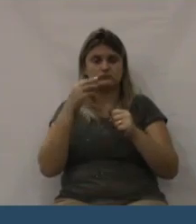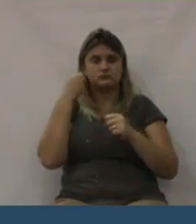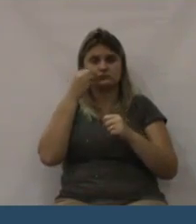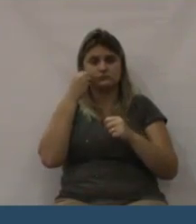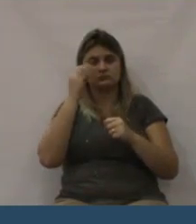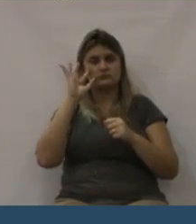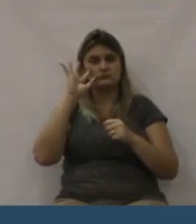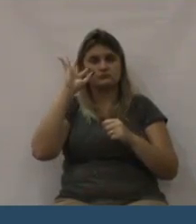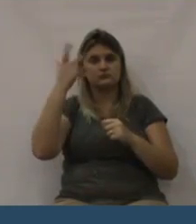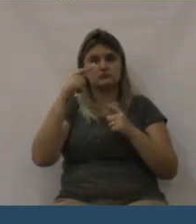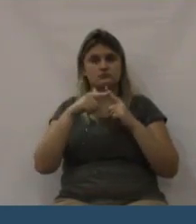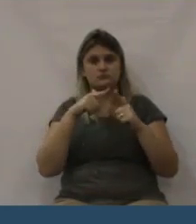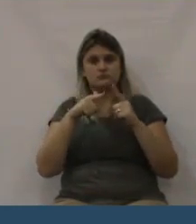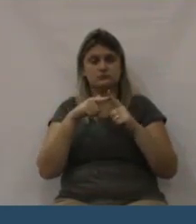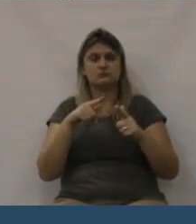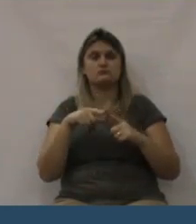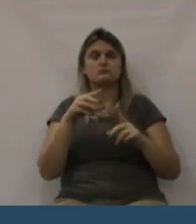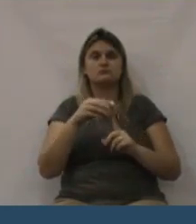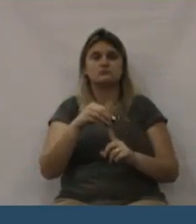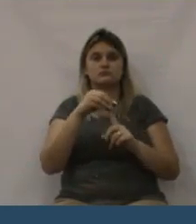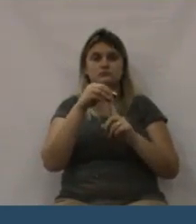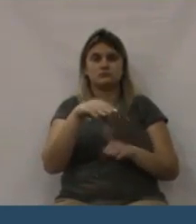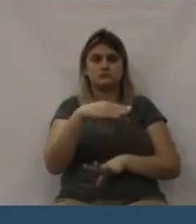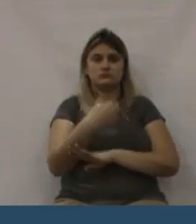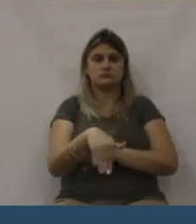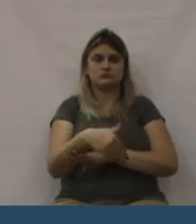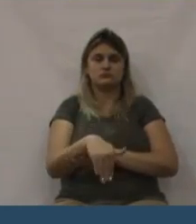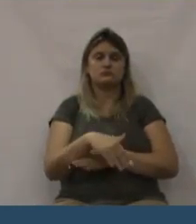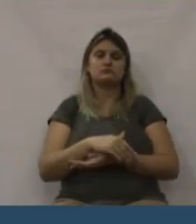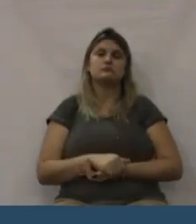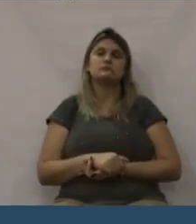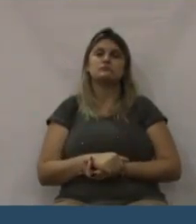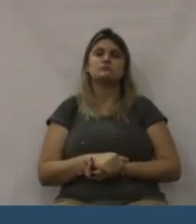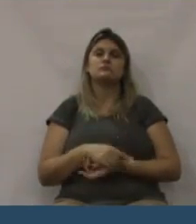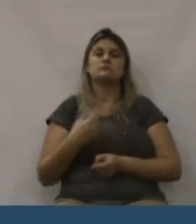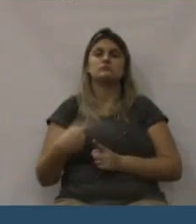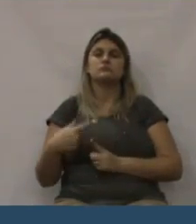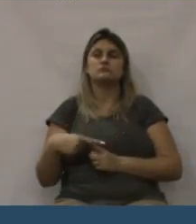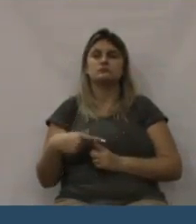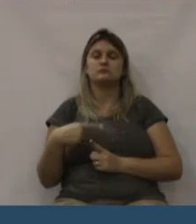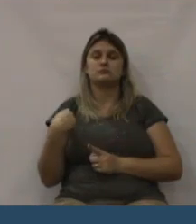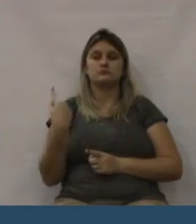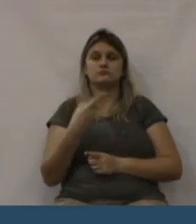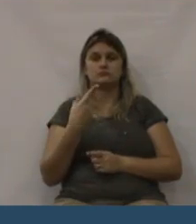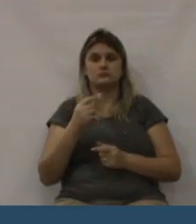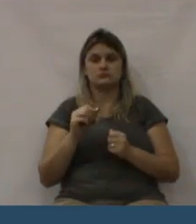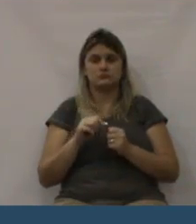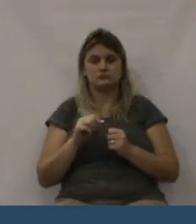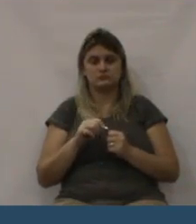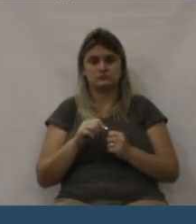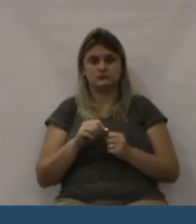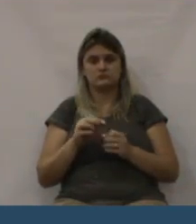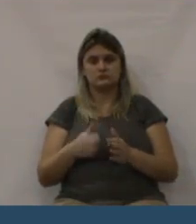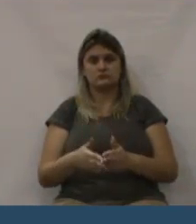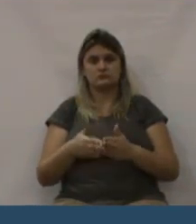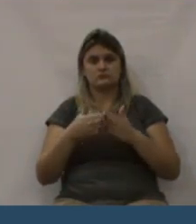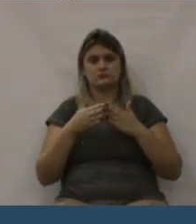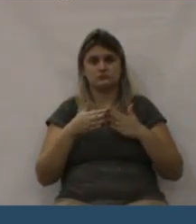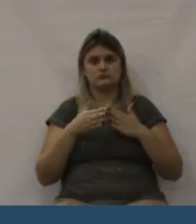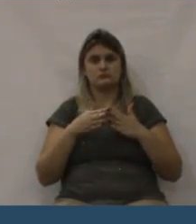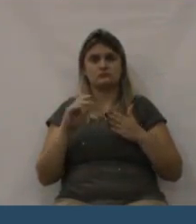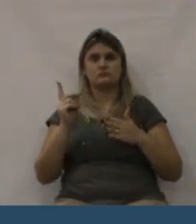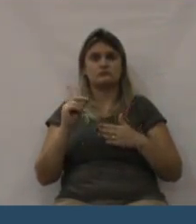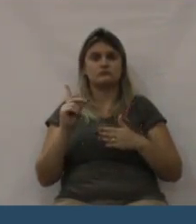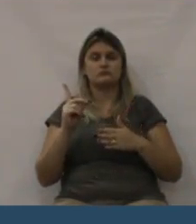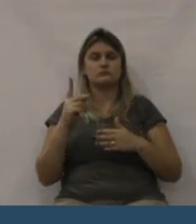alagar ali através de enxurradas quando tem os dias de chuva. Então, a gente espera que esse